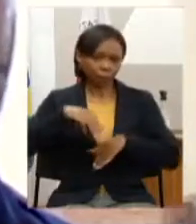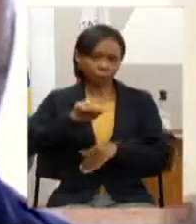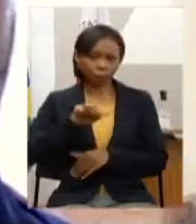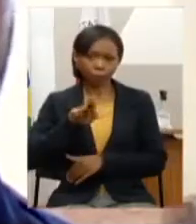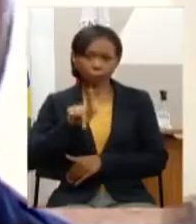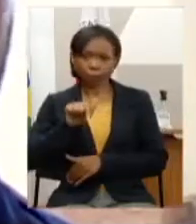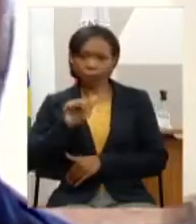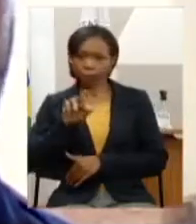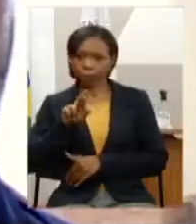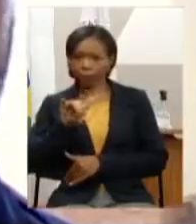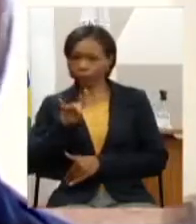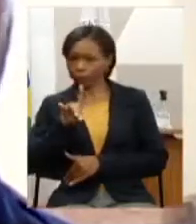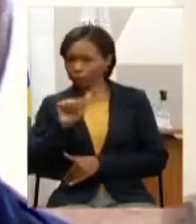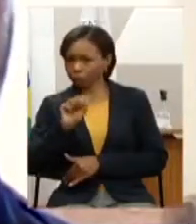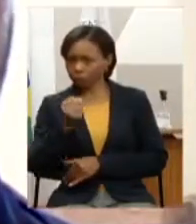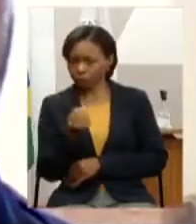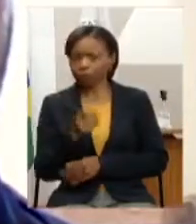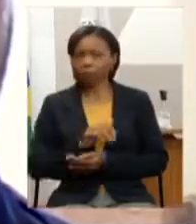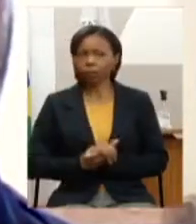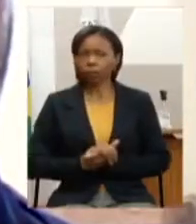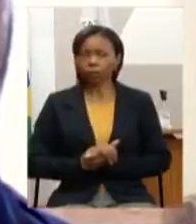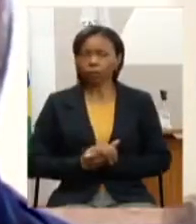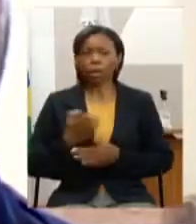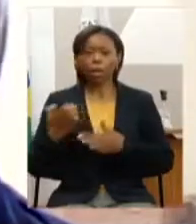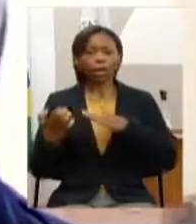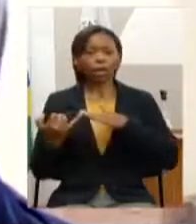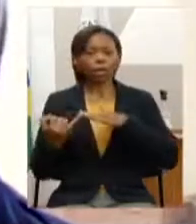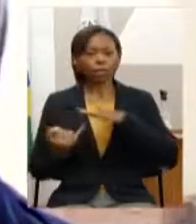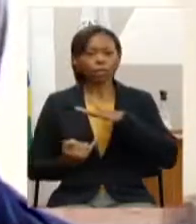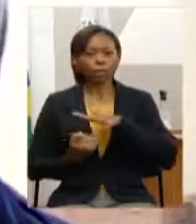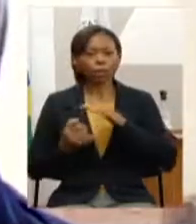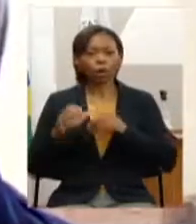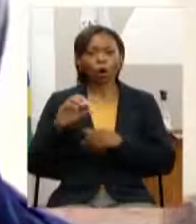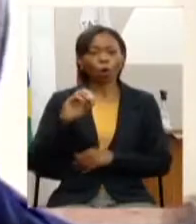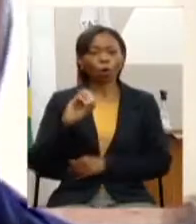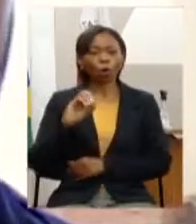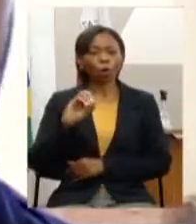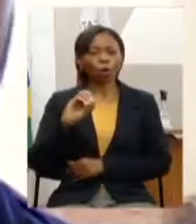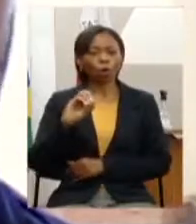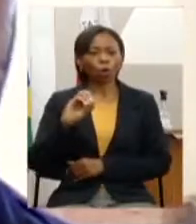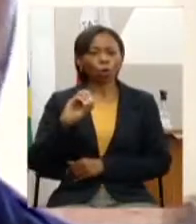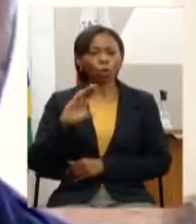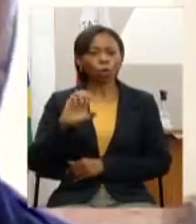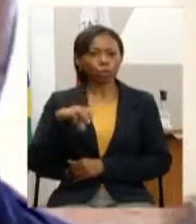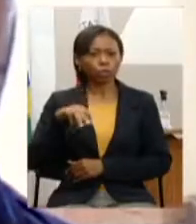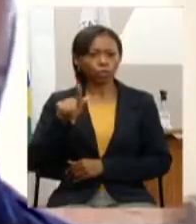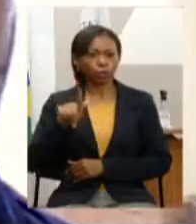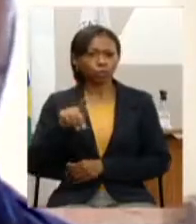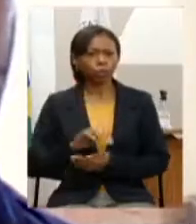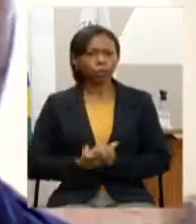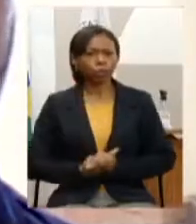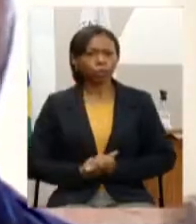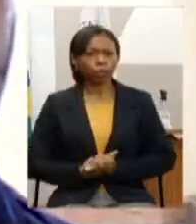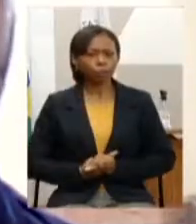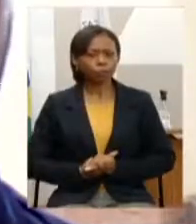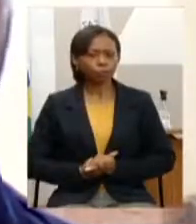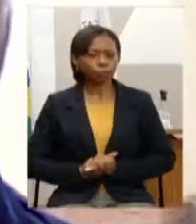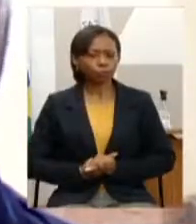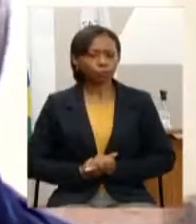sindicato e organização das cooperativas do Estado de Minas Gerais Alcende conselho estadual de desenvolvimento rural sustentável do CEDRA